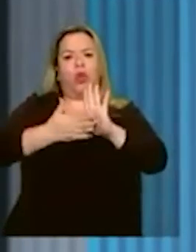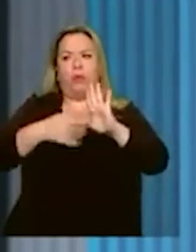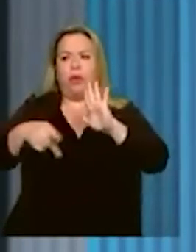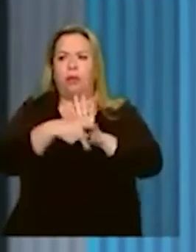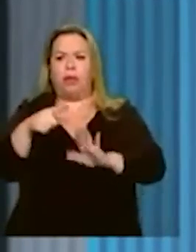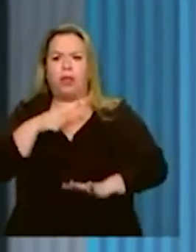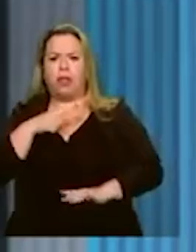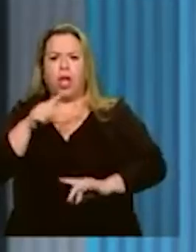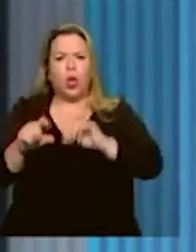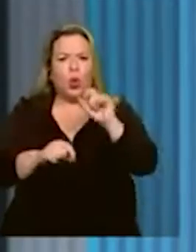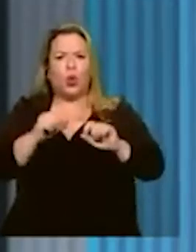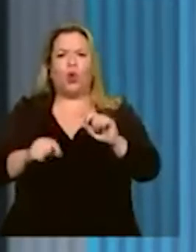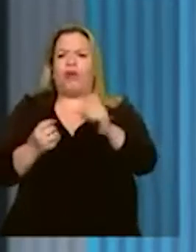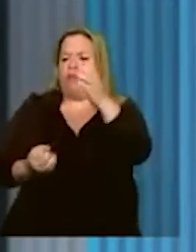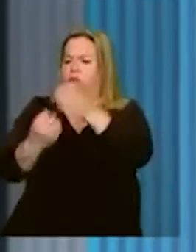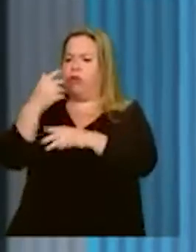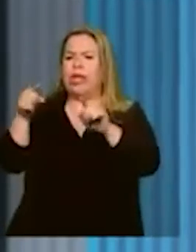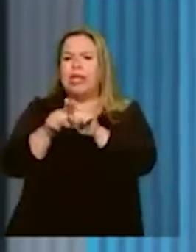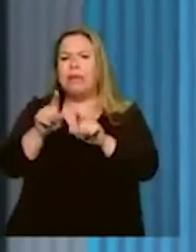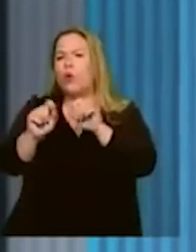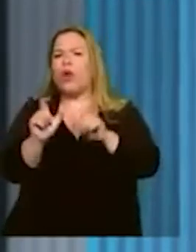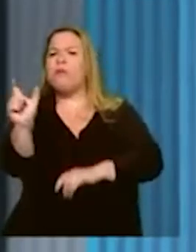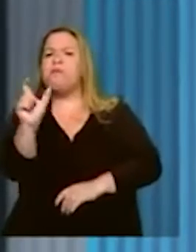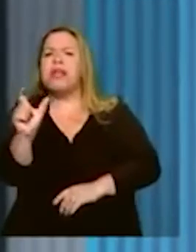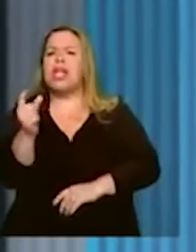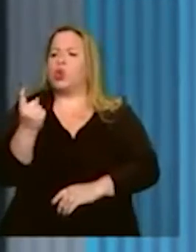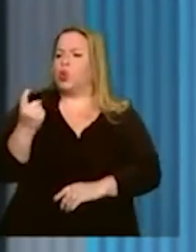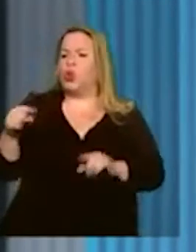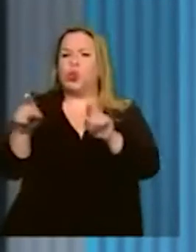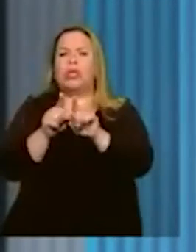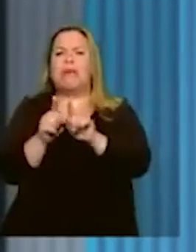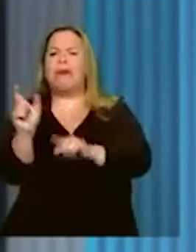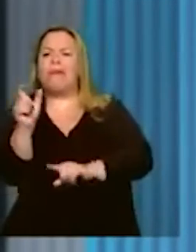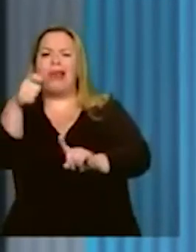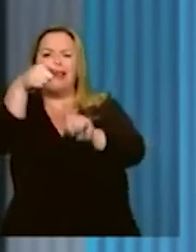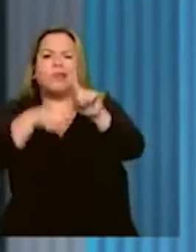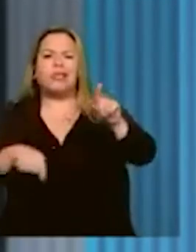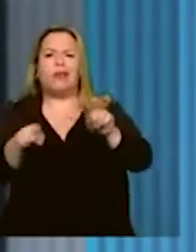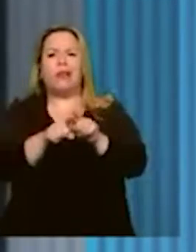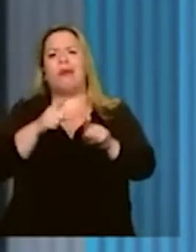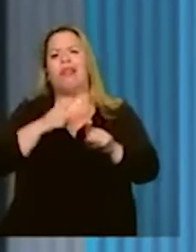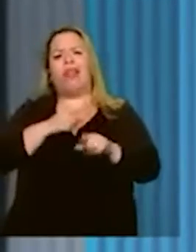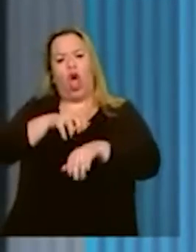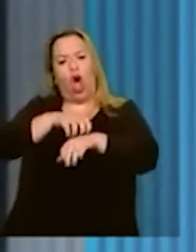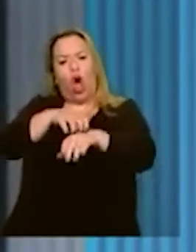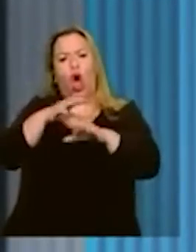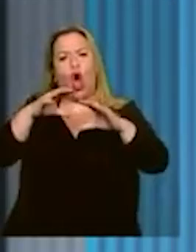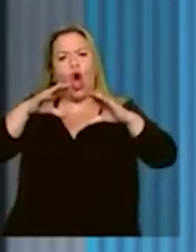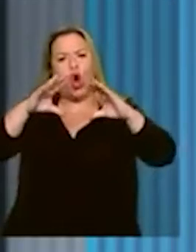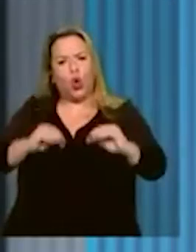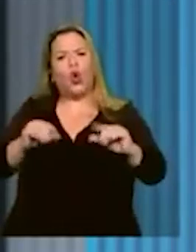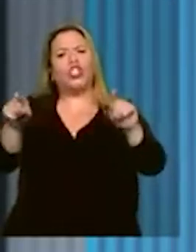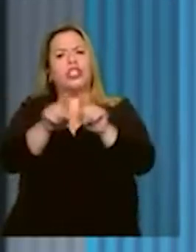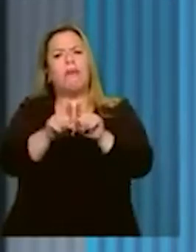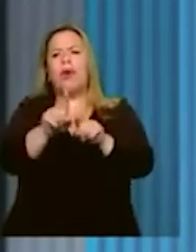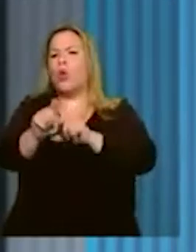Paulo? Quem fez o bilhete único, o bilhete mensal, o ônibus noturno, os corredores de ônibus, foi o PT.